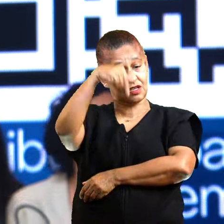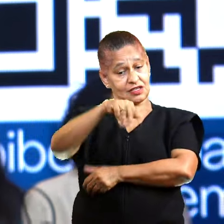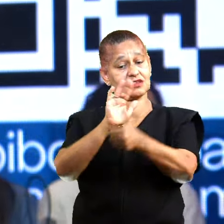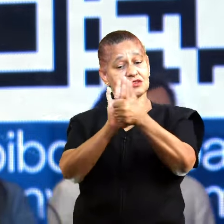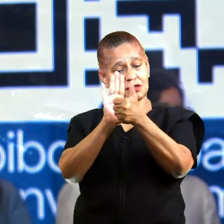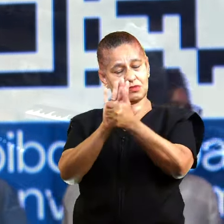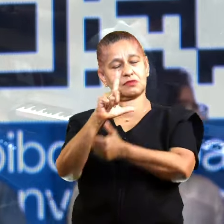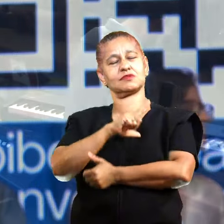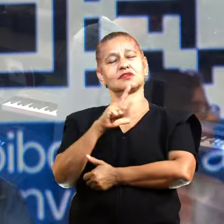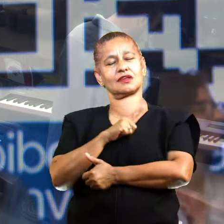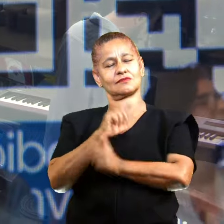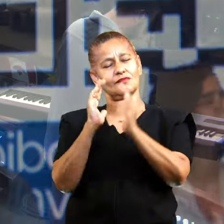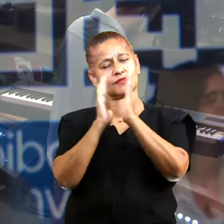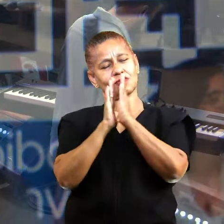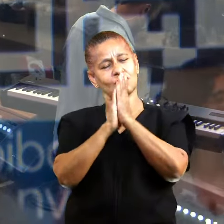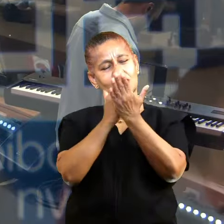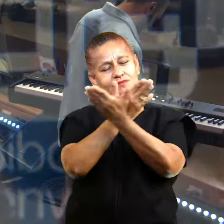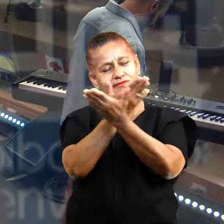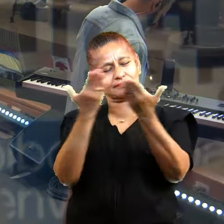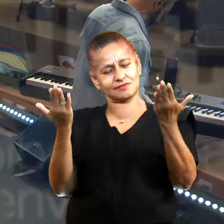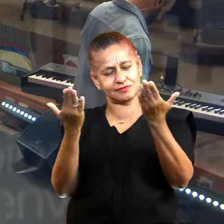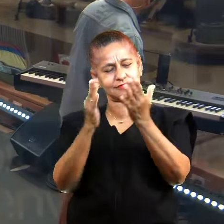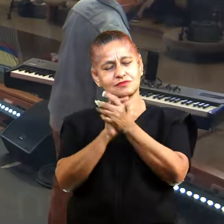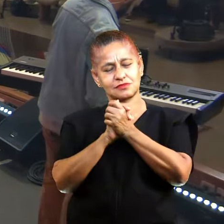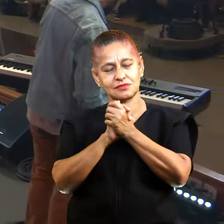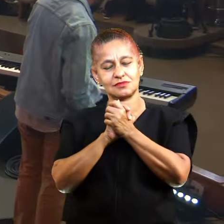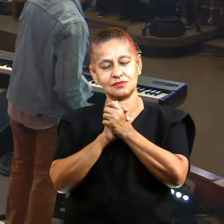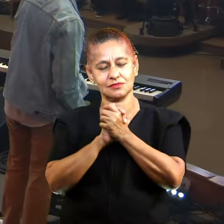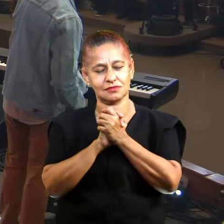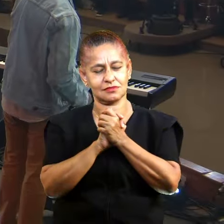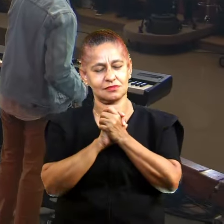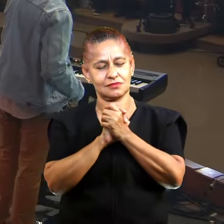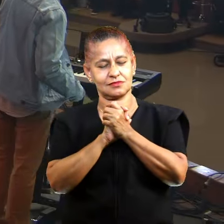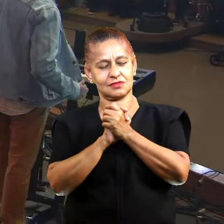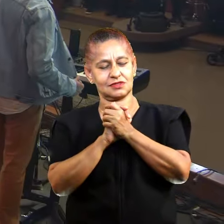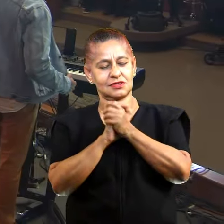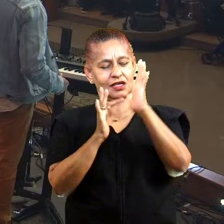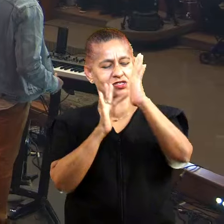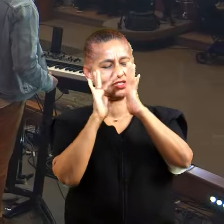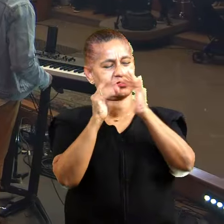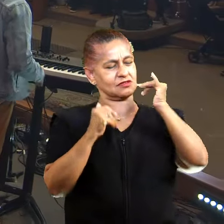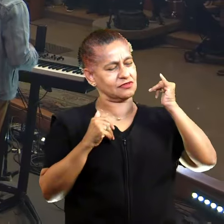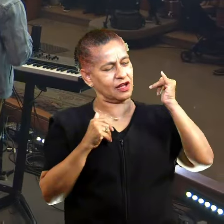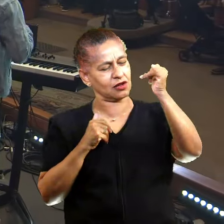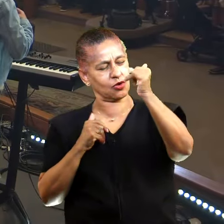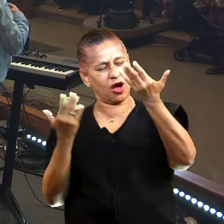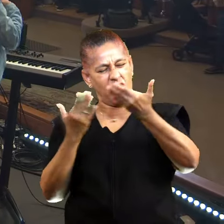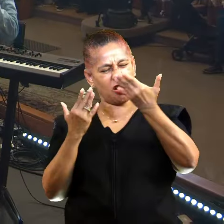eu quero orar com você agora. Se o Senhor falou com você,